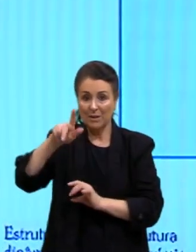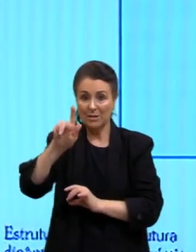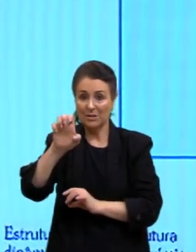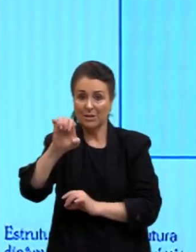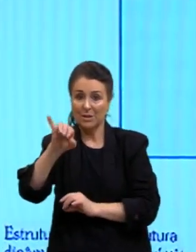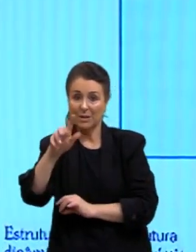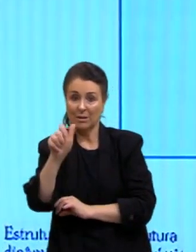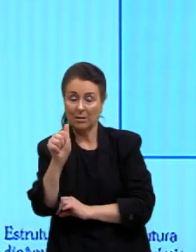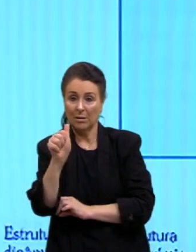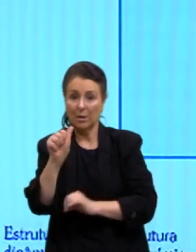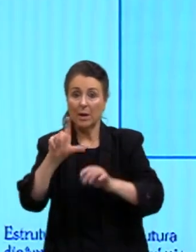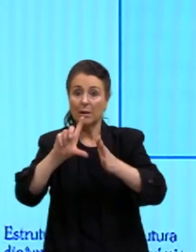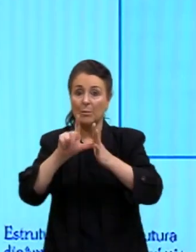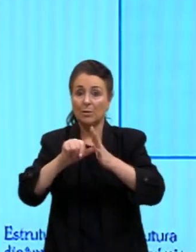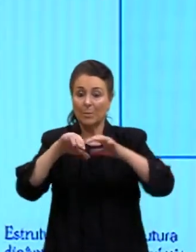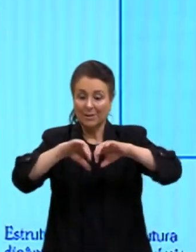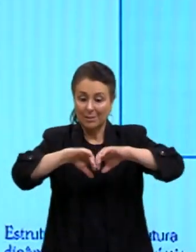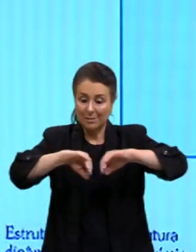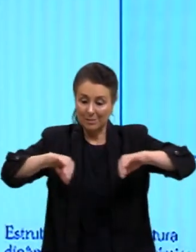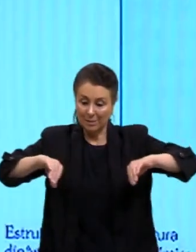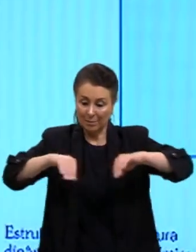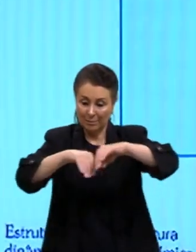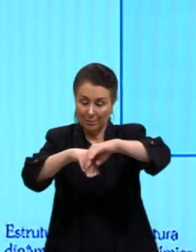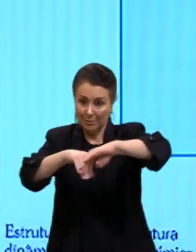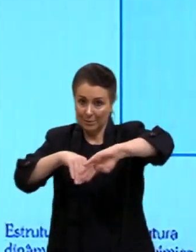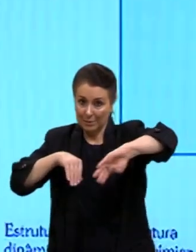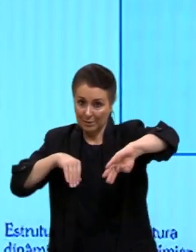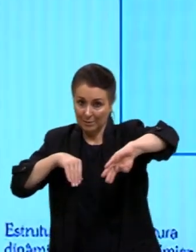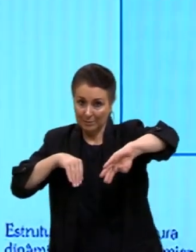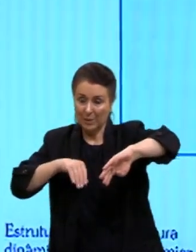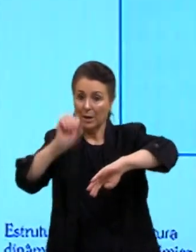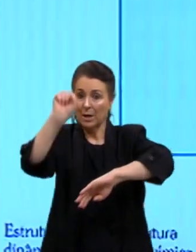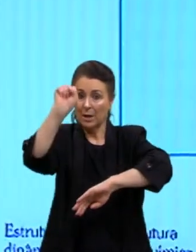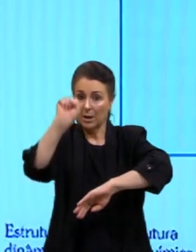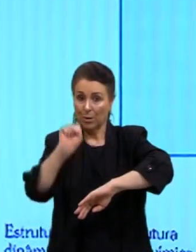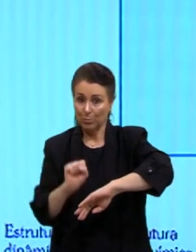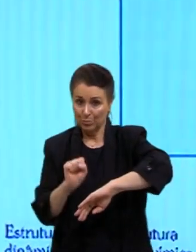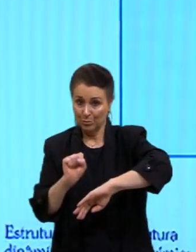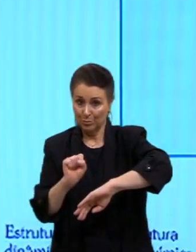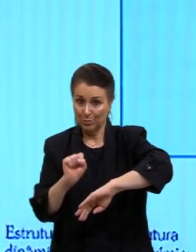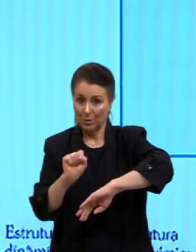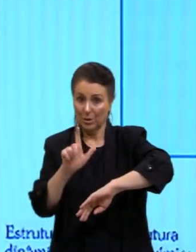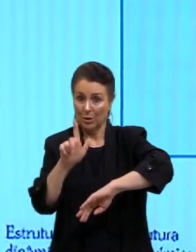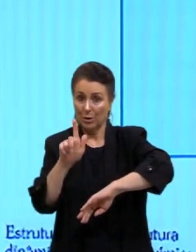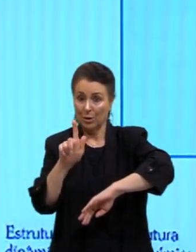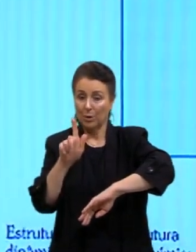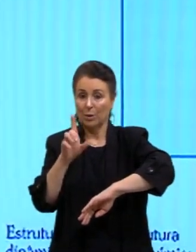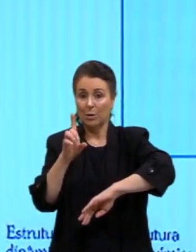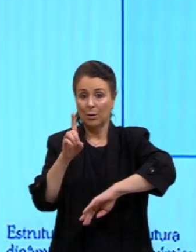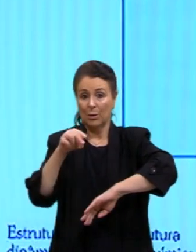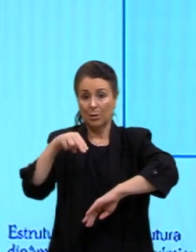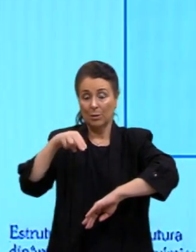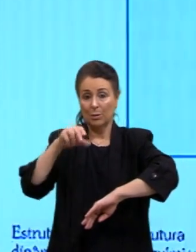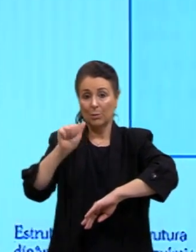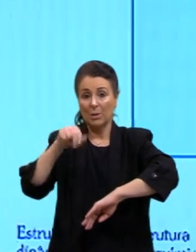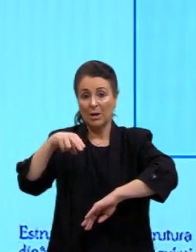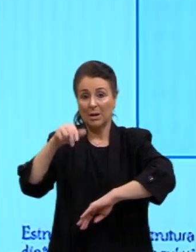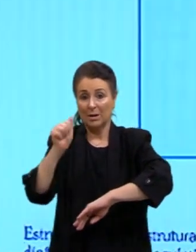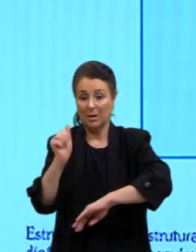começa a se fragmentar. E aí ela divide em Goduana ao sul e Laurase ao norte. Depois ela vai se